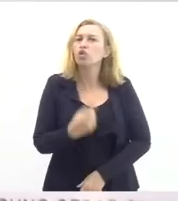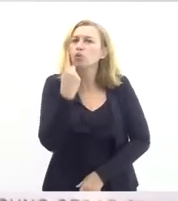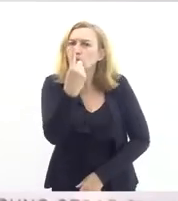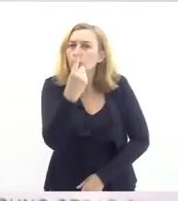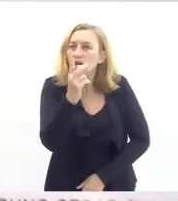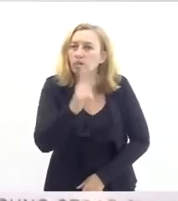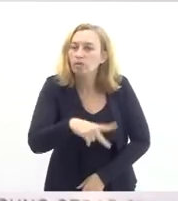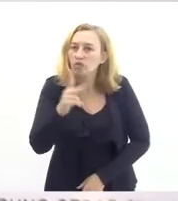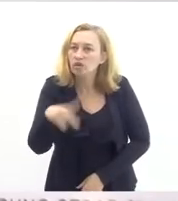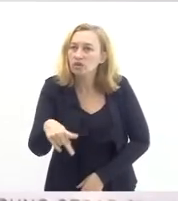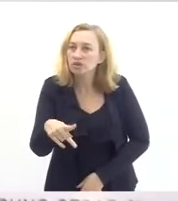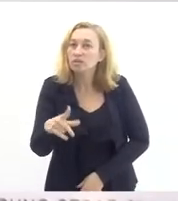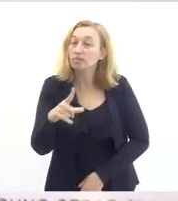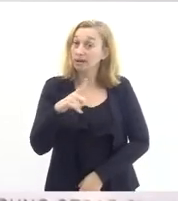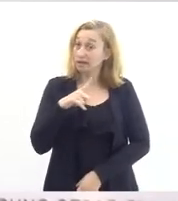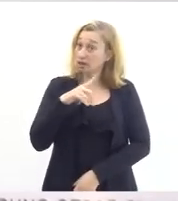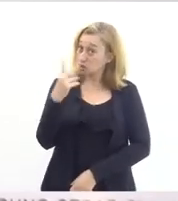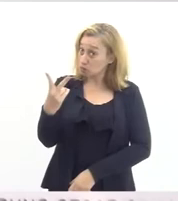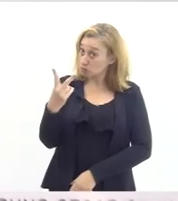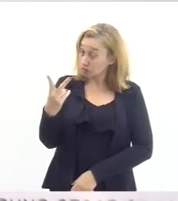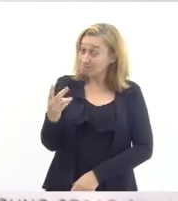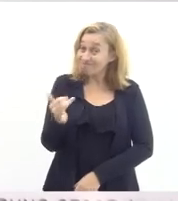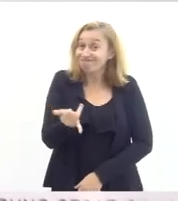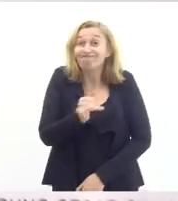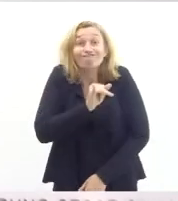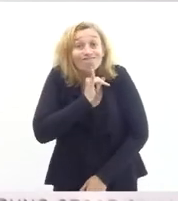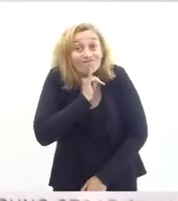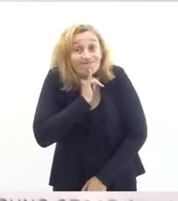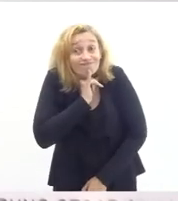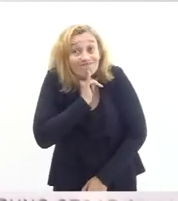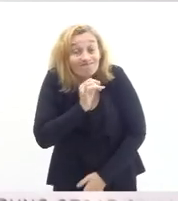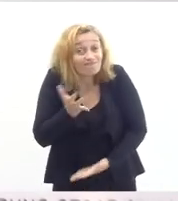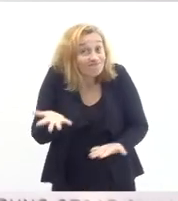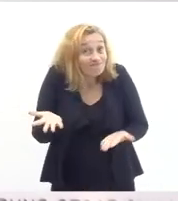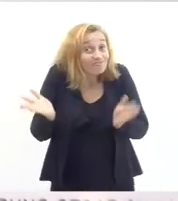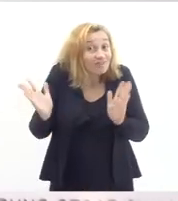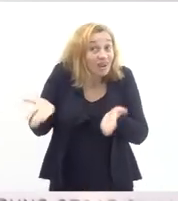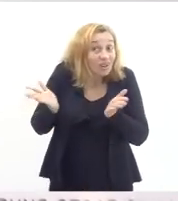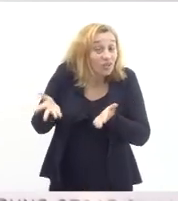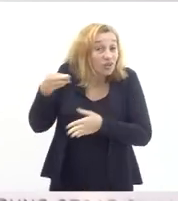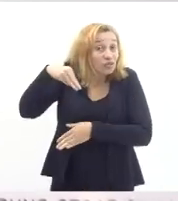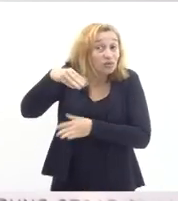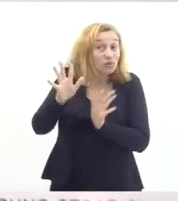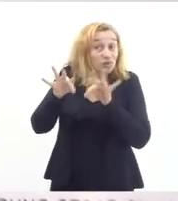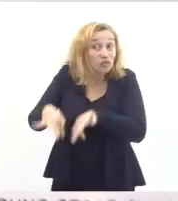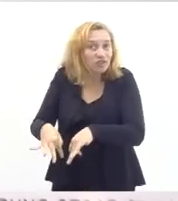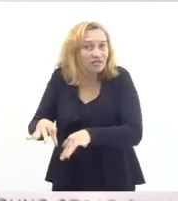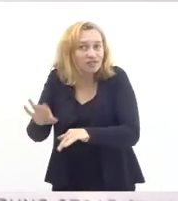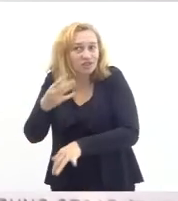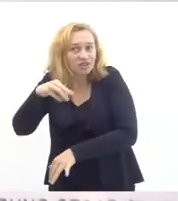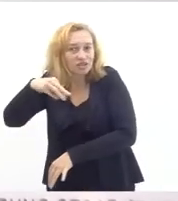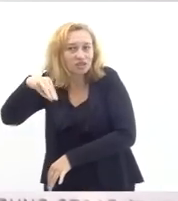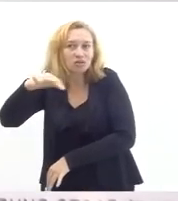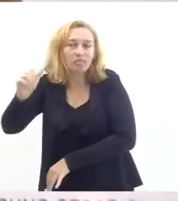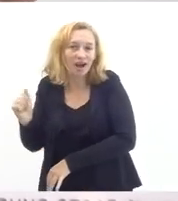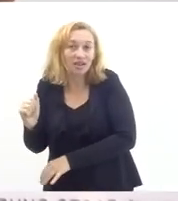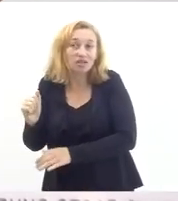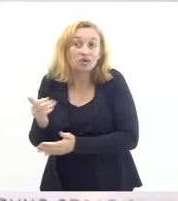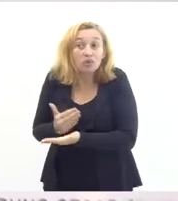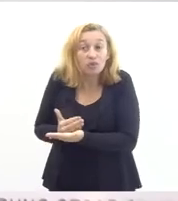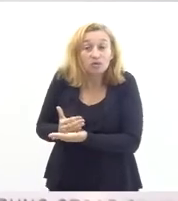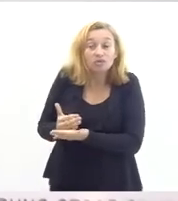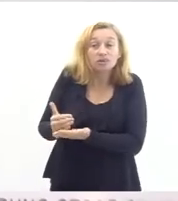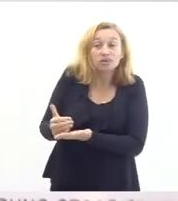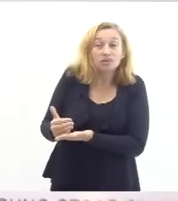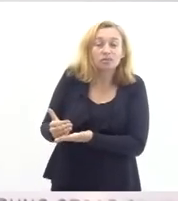professora onde era para ter duas mas felizmente a gente agora no final de março conseguiu que começassem as